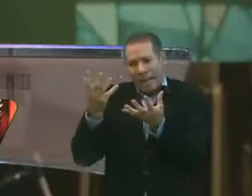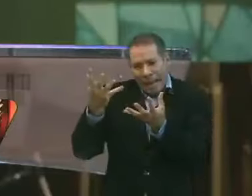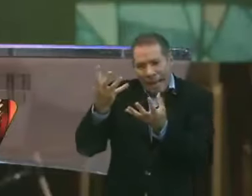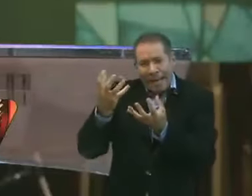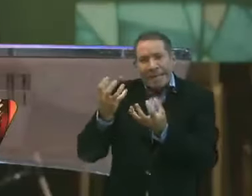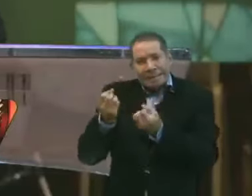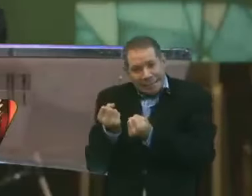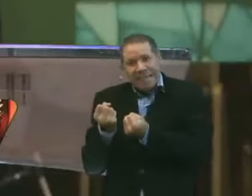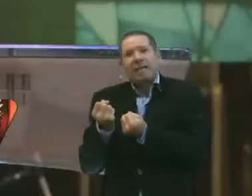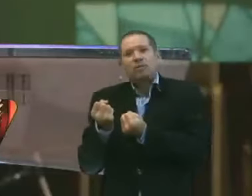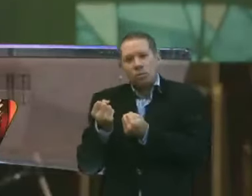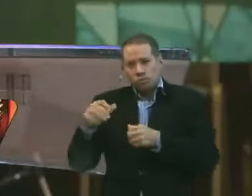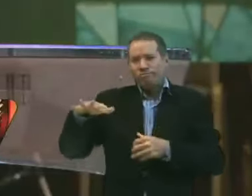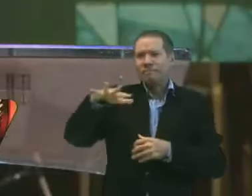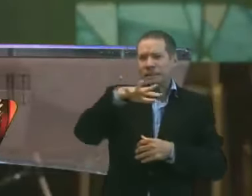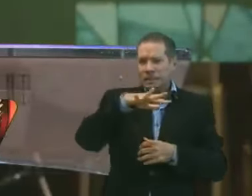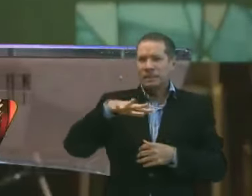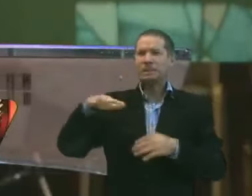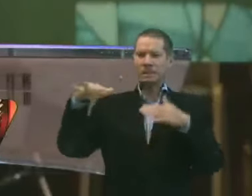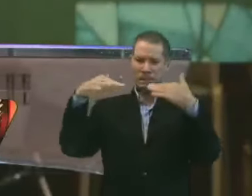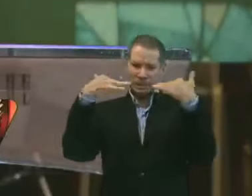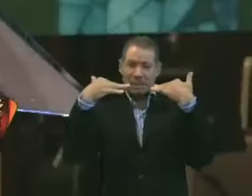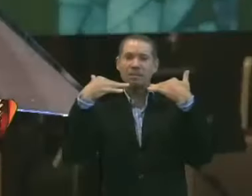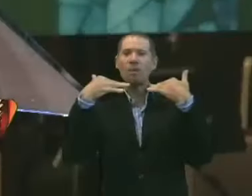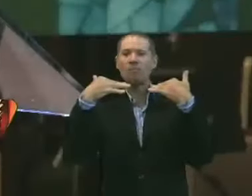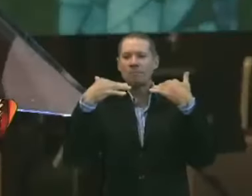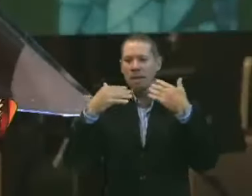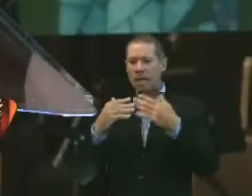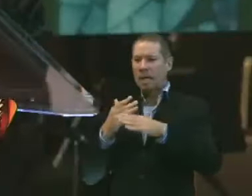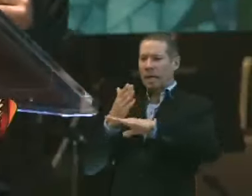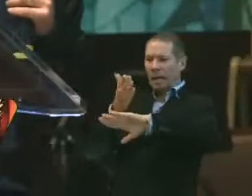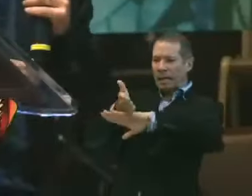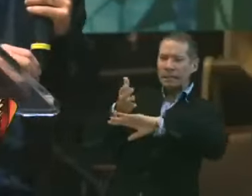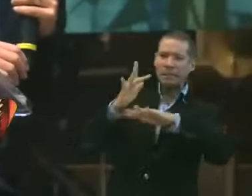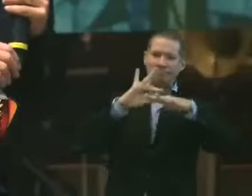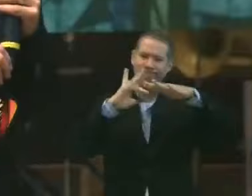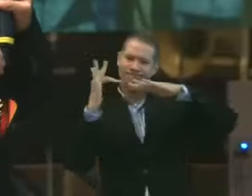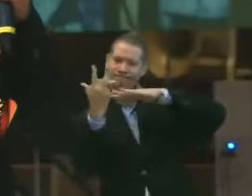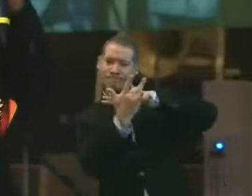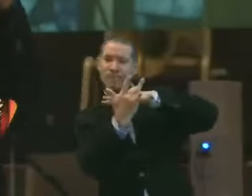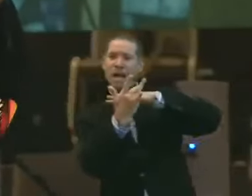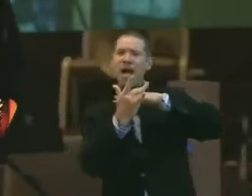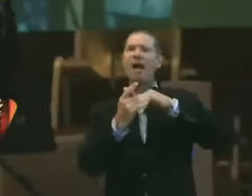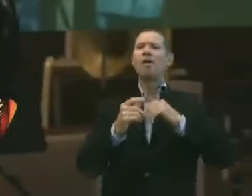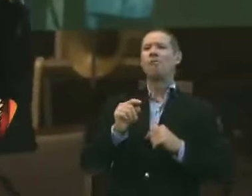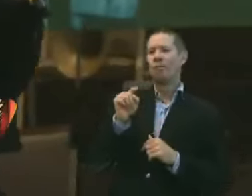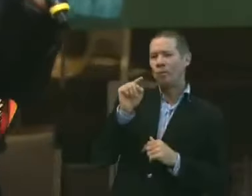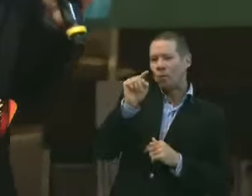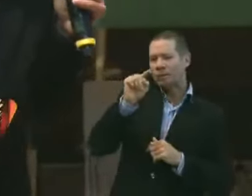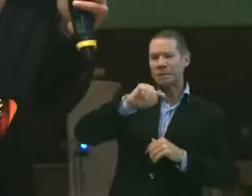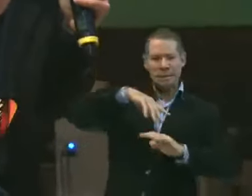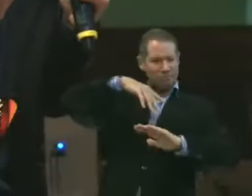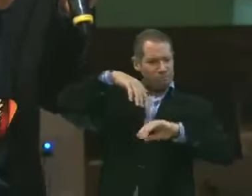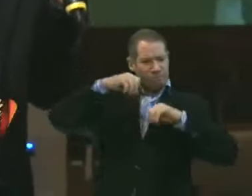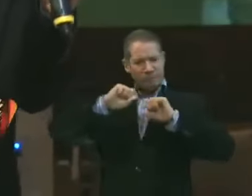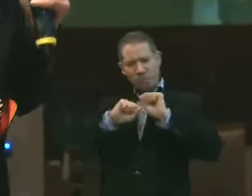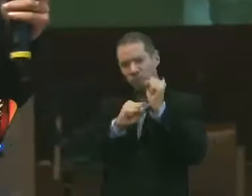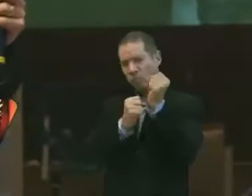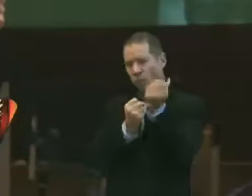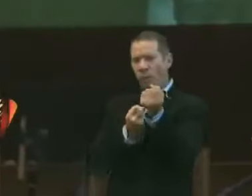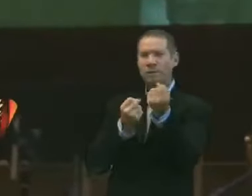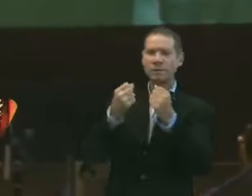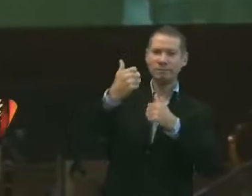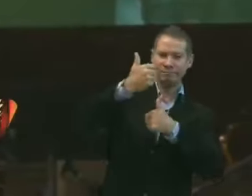aceito. Chamar a atenção. Aí você entra nas redes sociais. Aí você faz de tudo para ter um